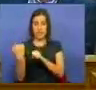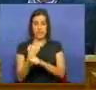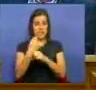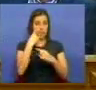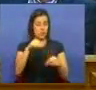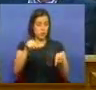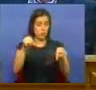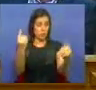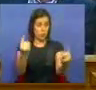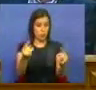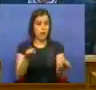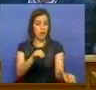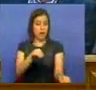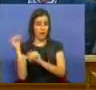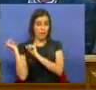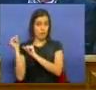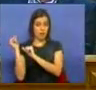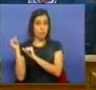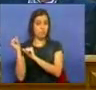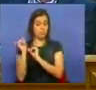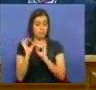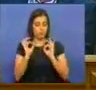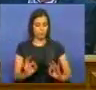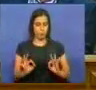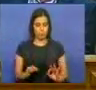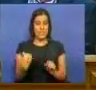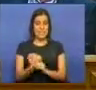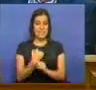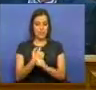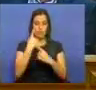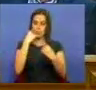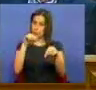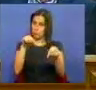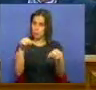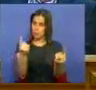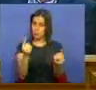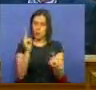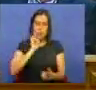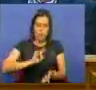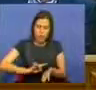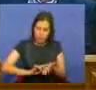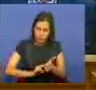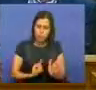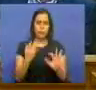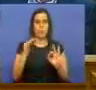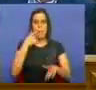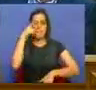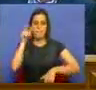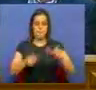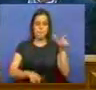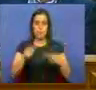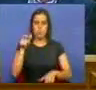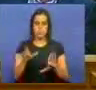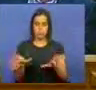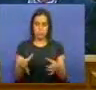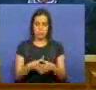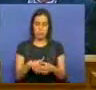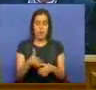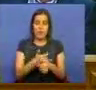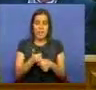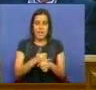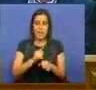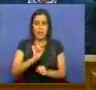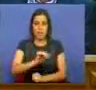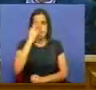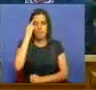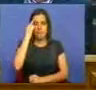público e afasta-se, neste caso concreto, do serviço público fundamental para a população da região